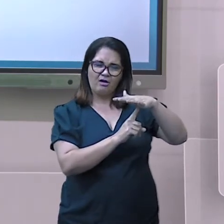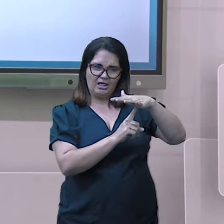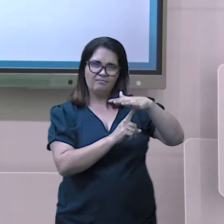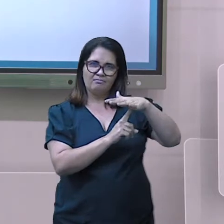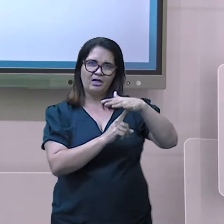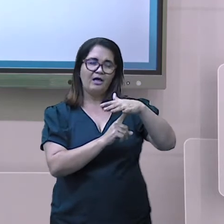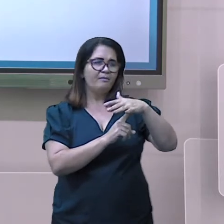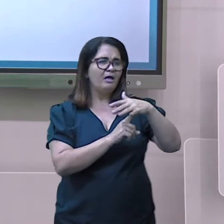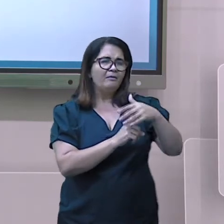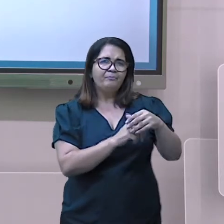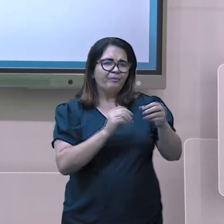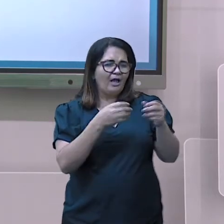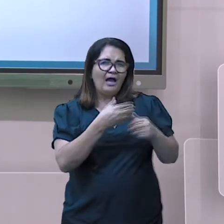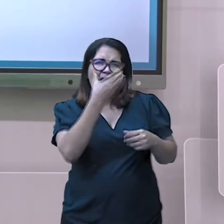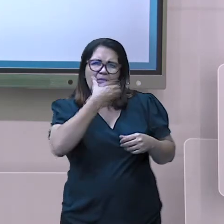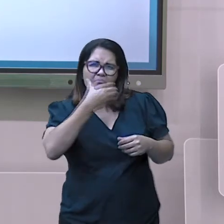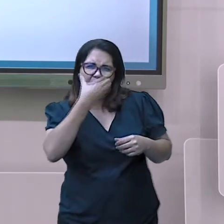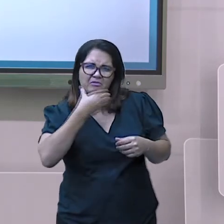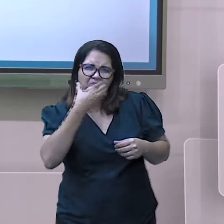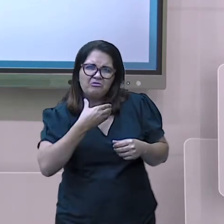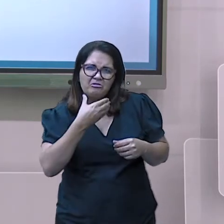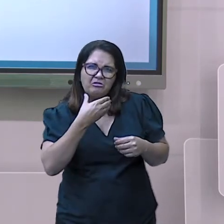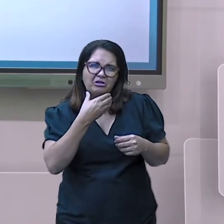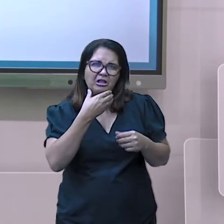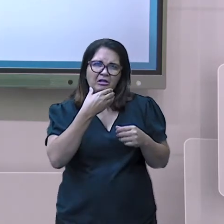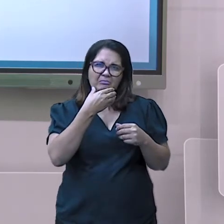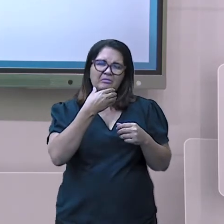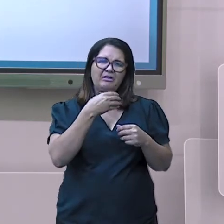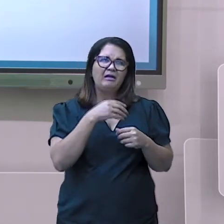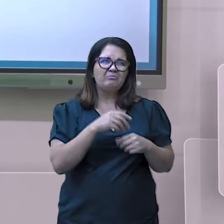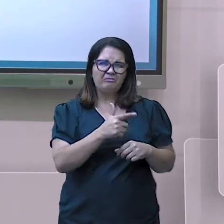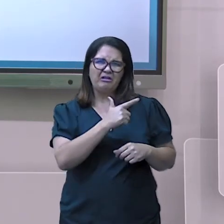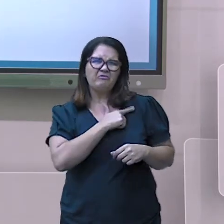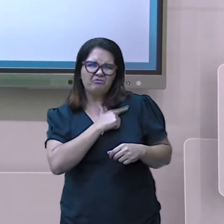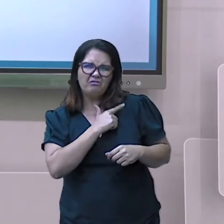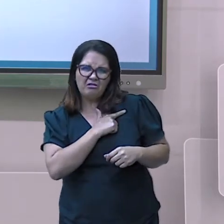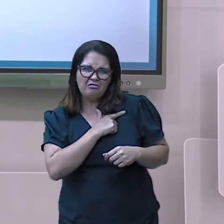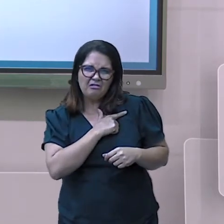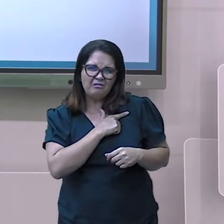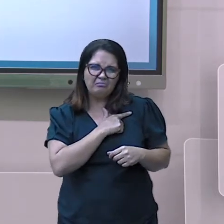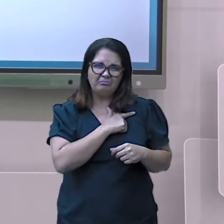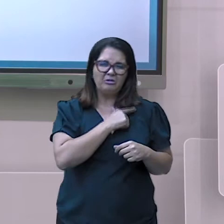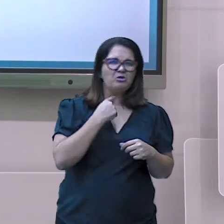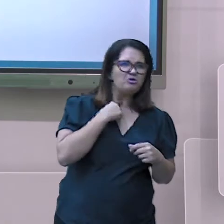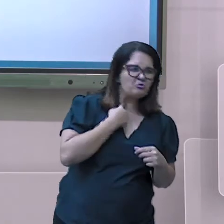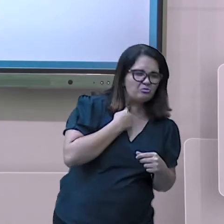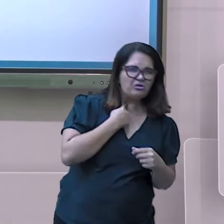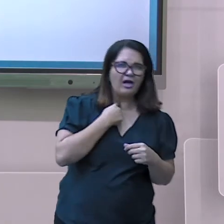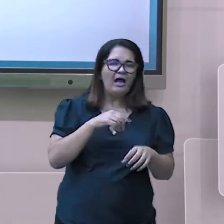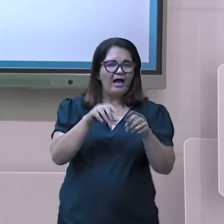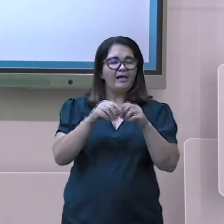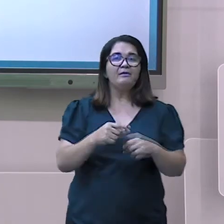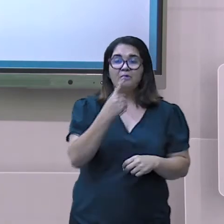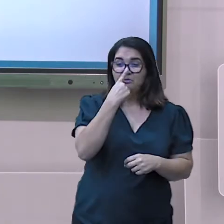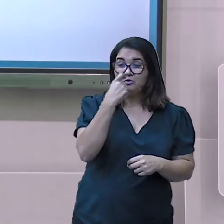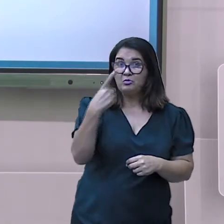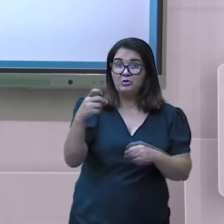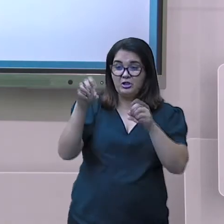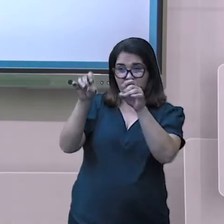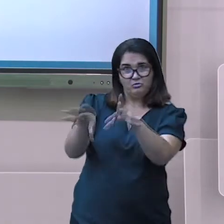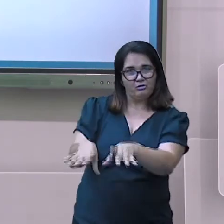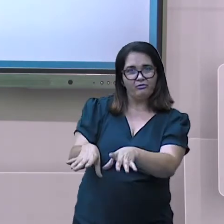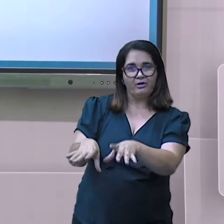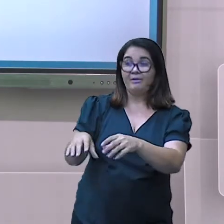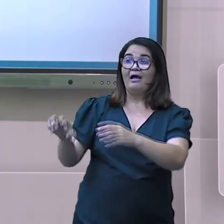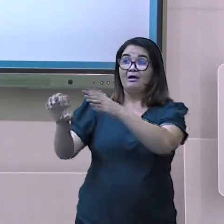da fruta. E o que que eles fazem? Eles fazem chips saudáveis e crocantes, que são vendidos